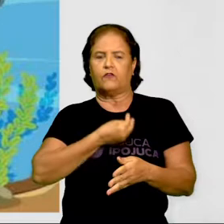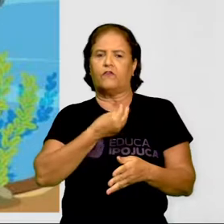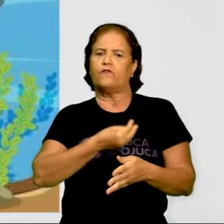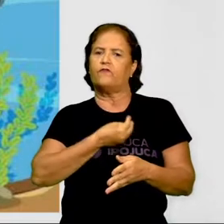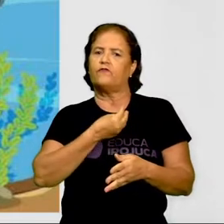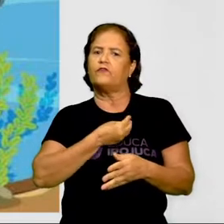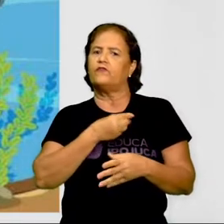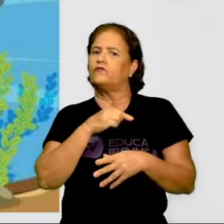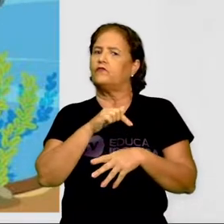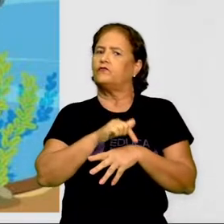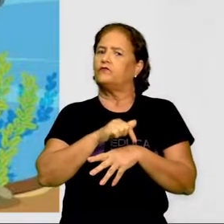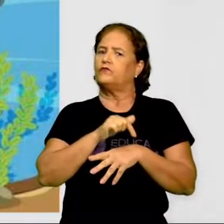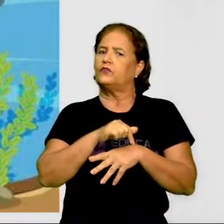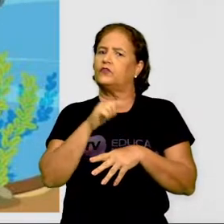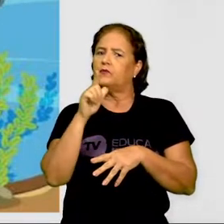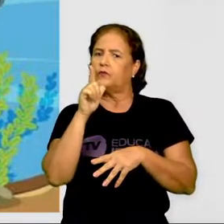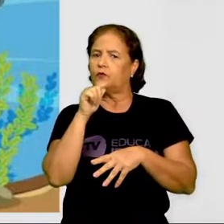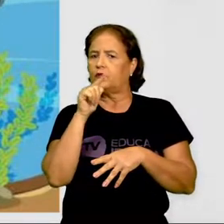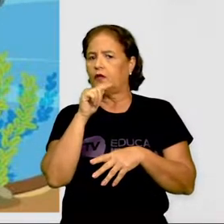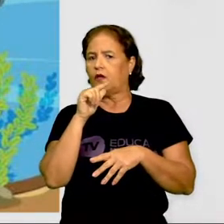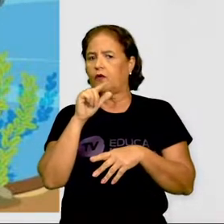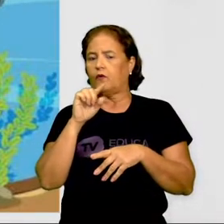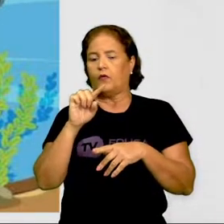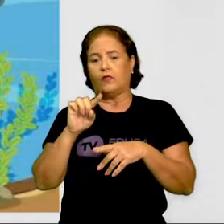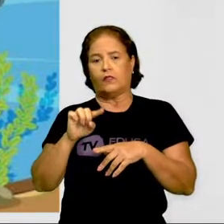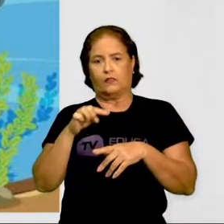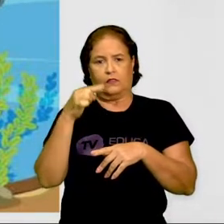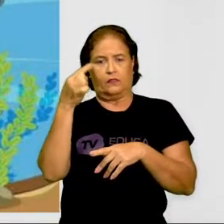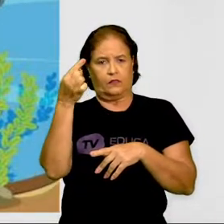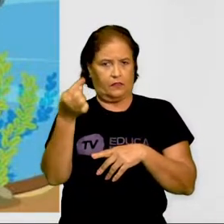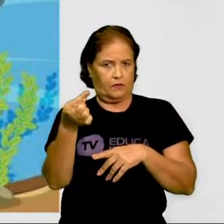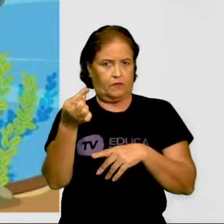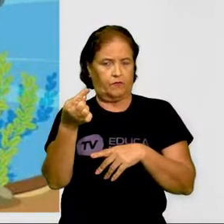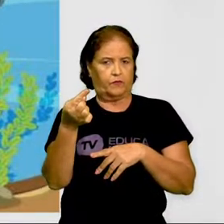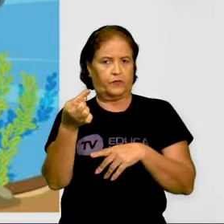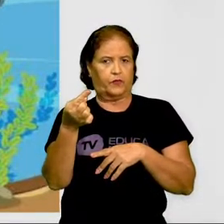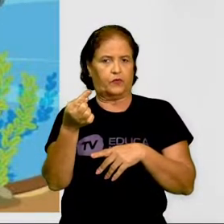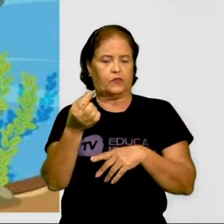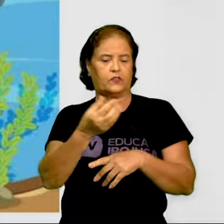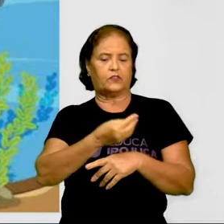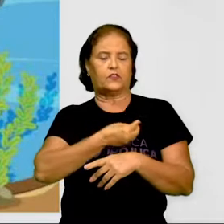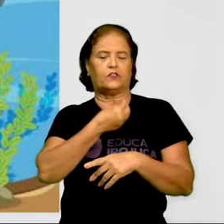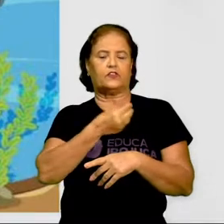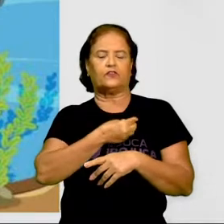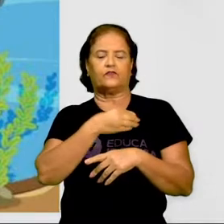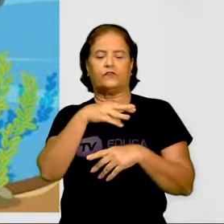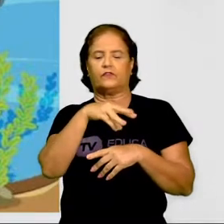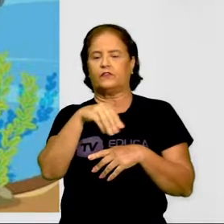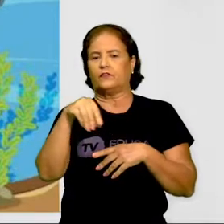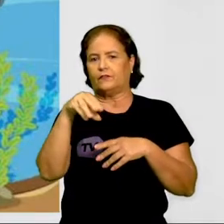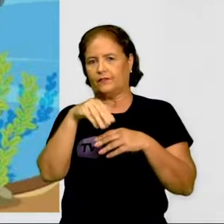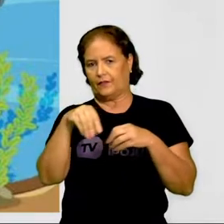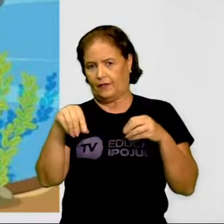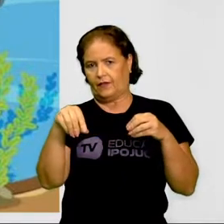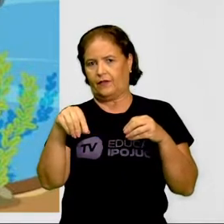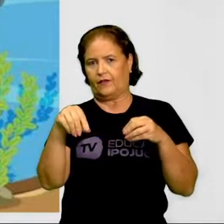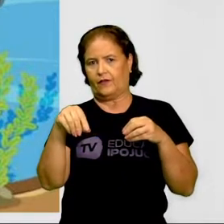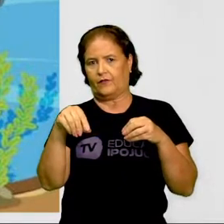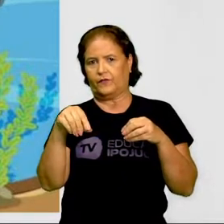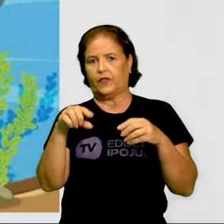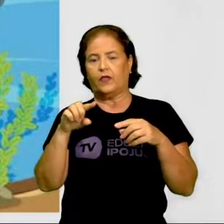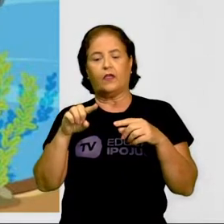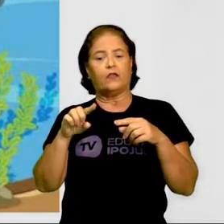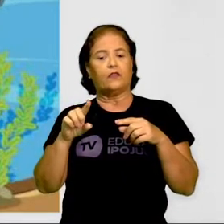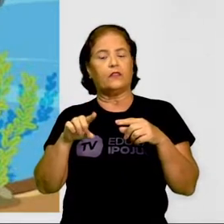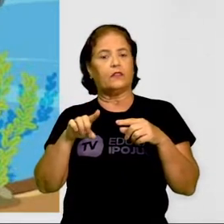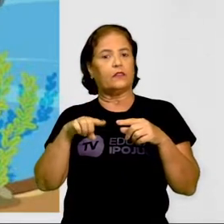tempo na água, mas depois eles passam a viver na terra e volta à